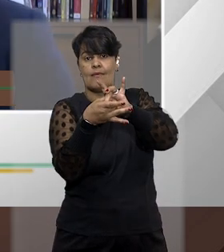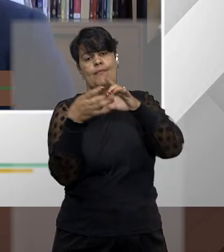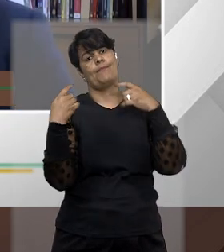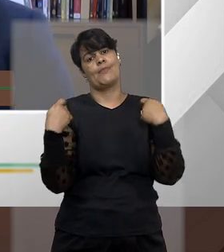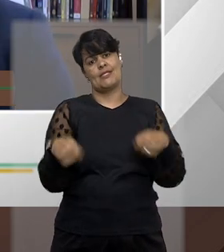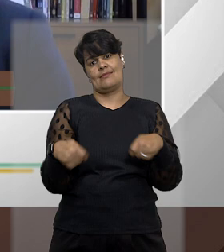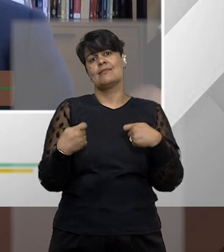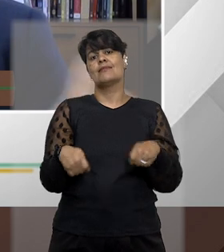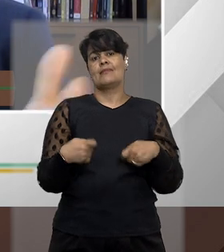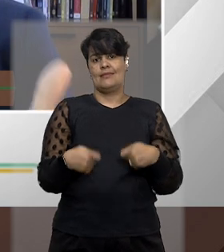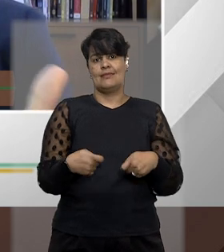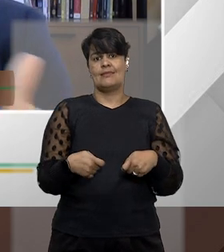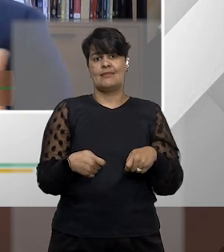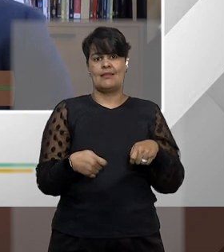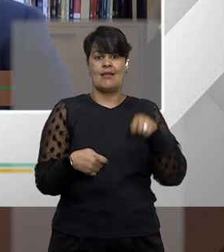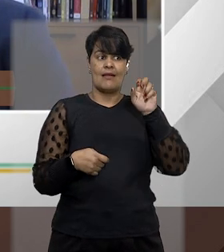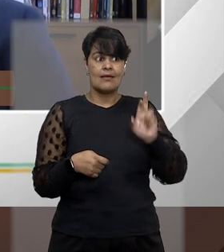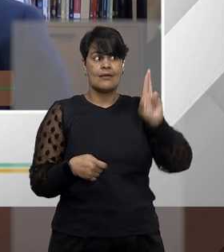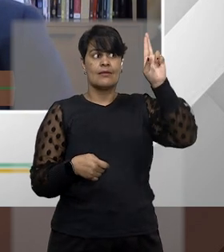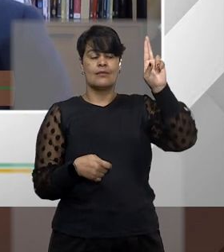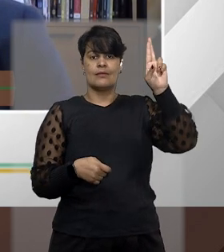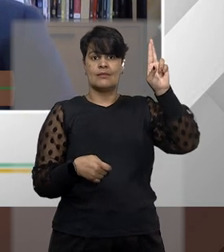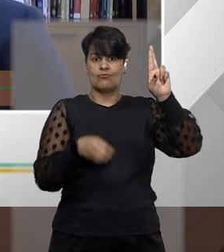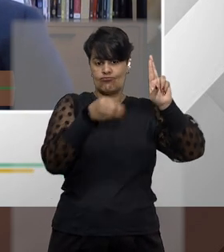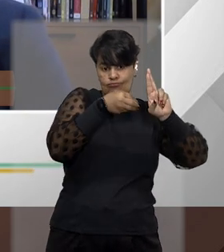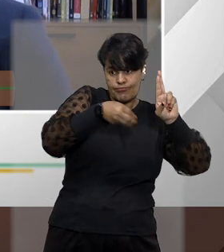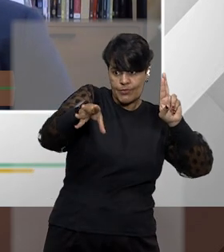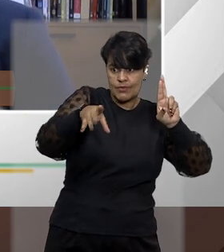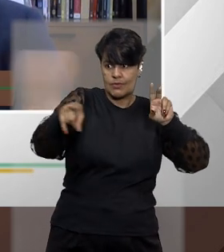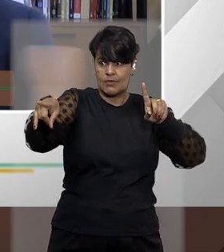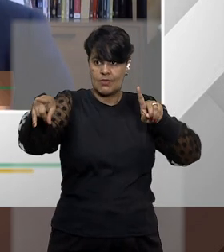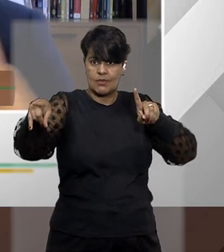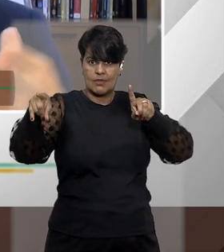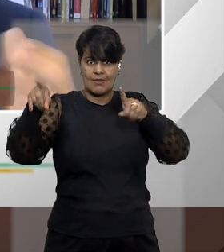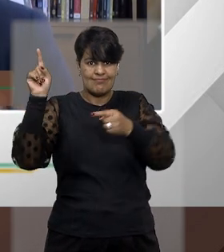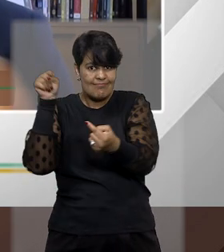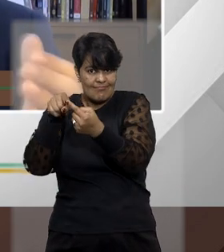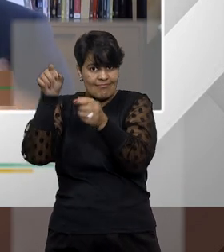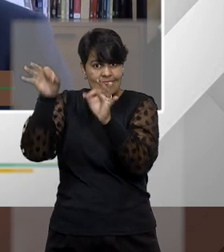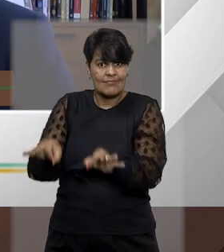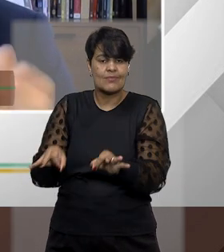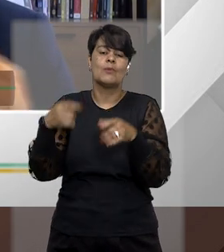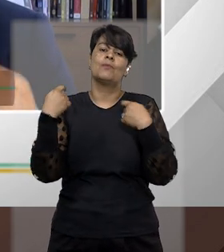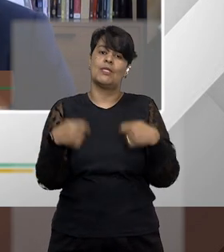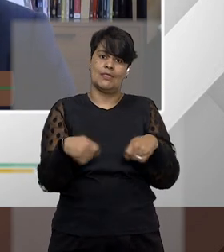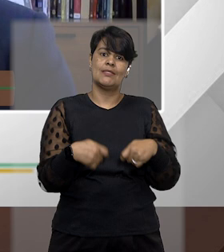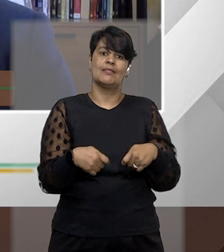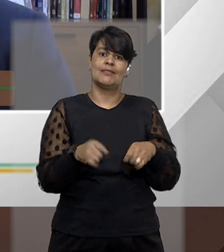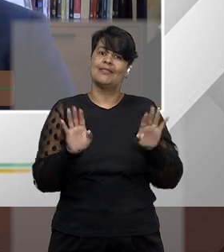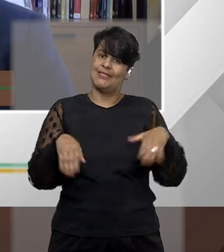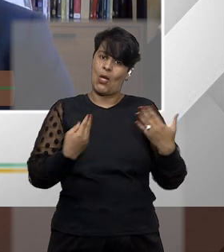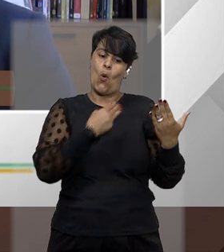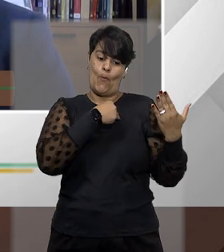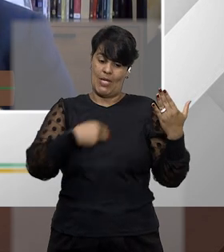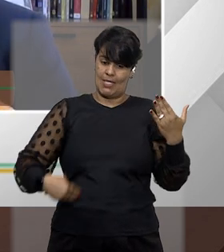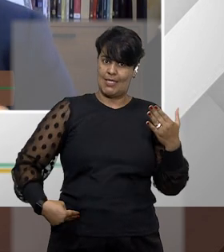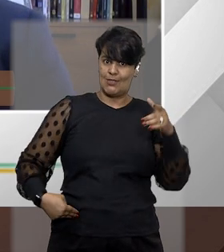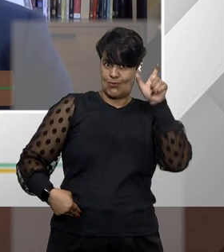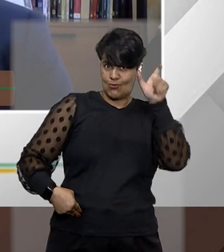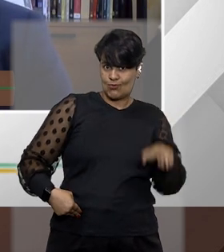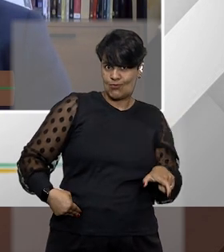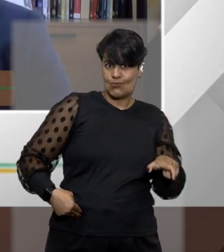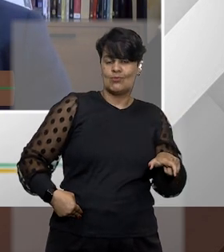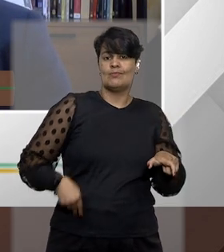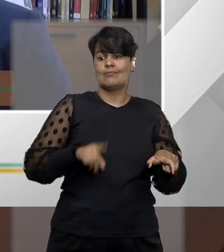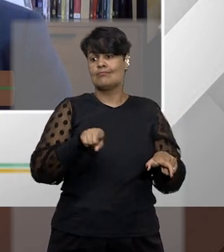que prestou as informações e a que ordenou o ato praticado, o ato impugnado, por isso que tem essa relação entre, no caso do exemplo, o ministro da economia